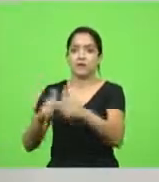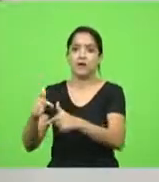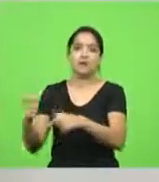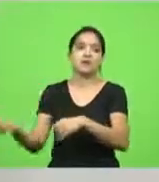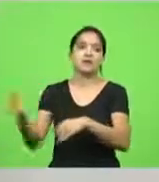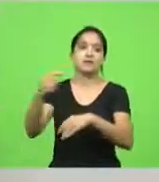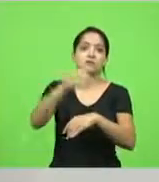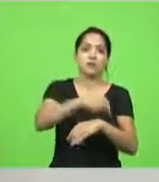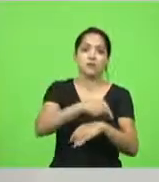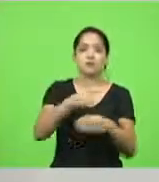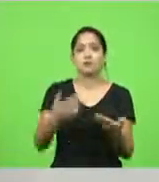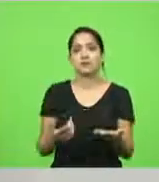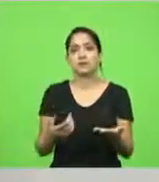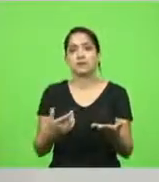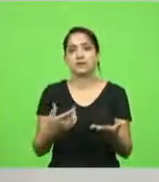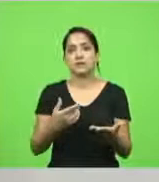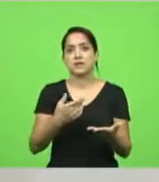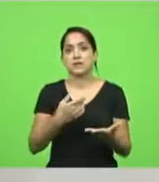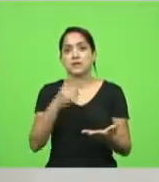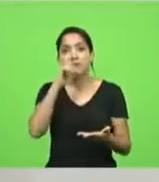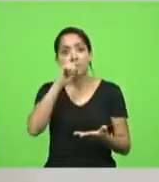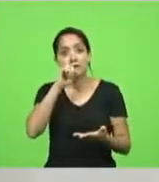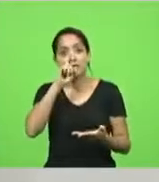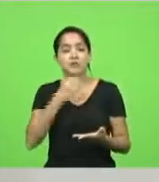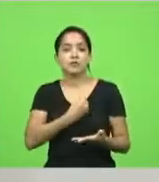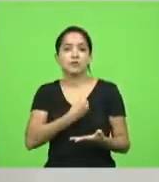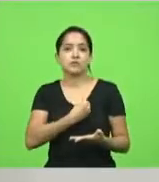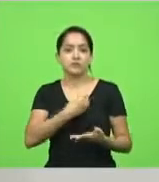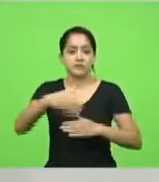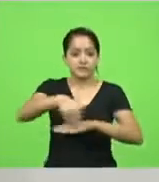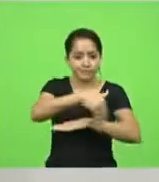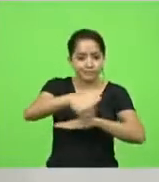botando inclusive a vida do policial em risco transitando pela rodovia.